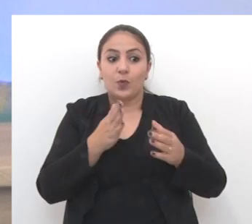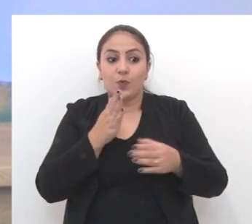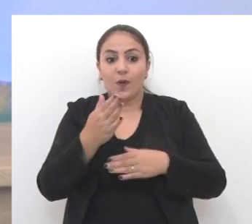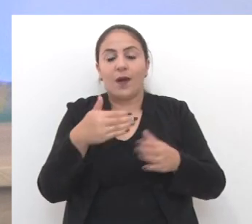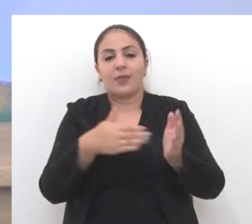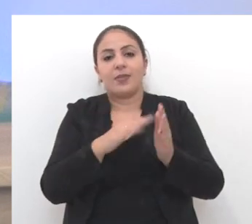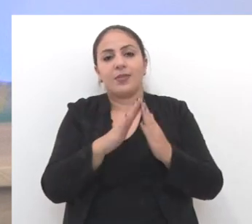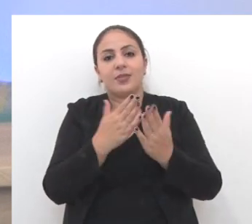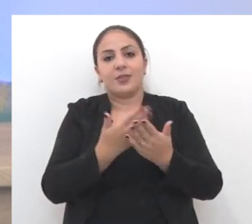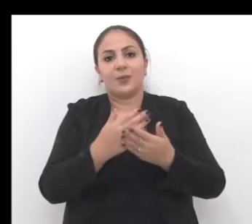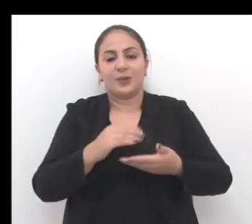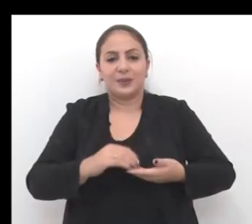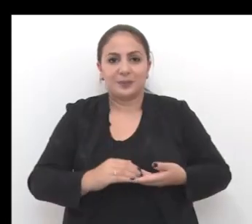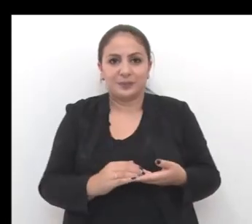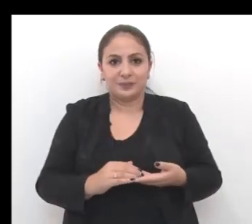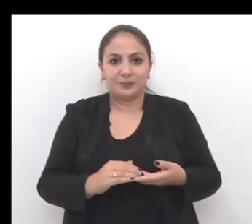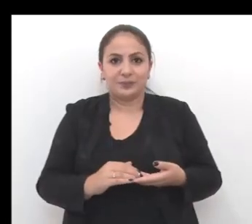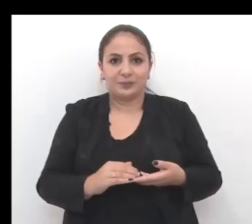equipe foi até a escola.